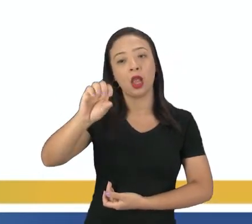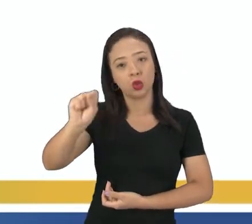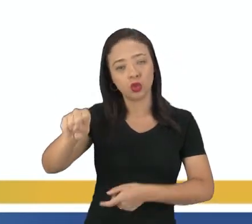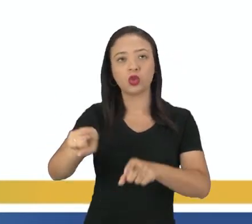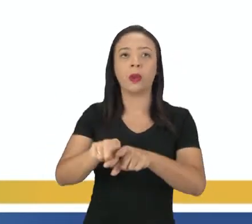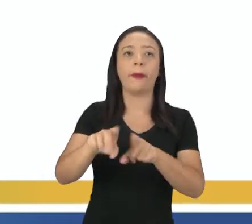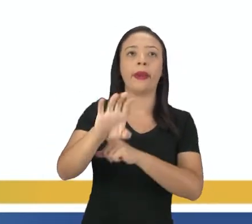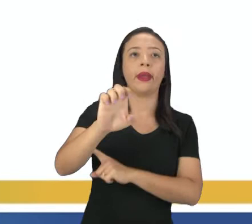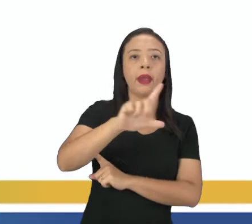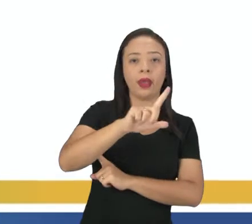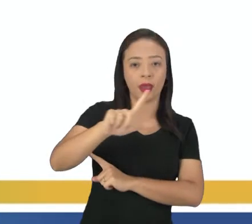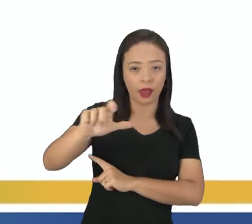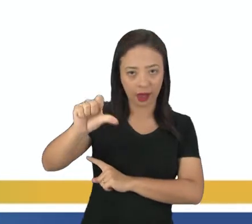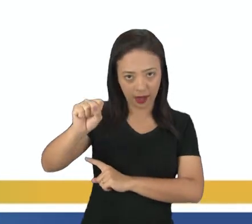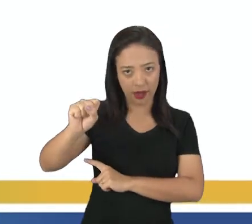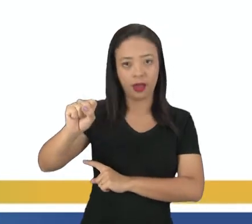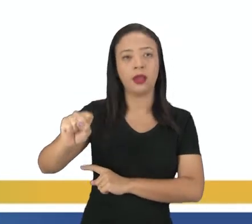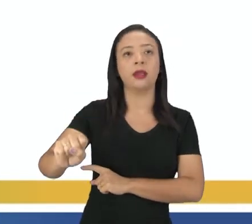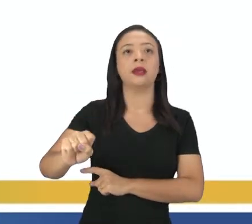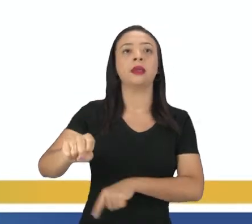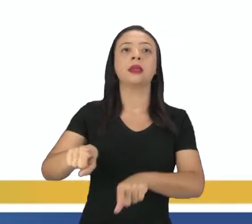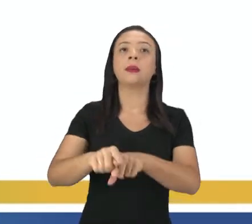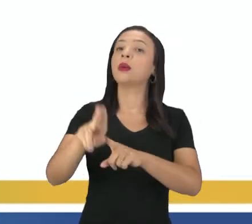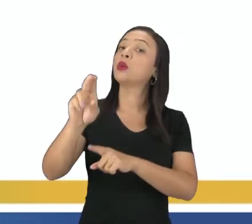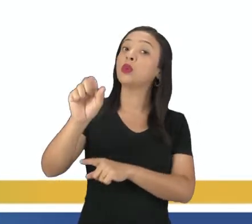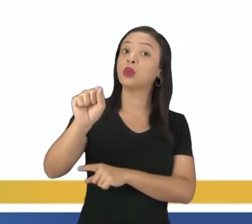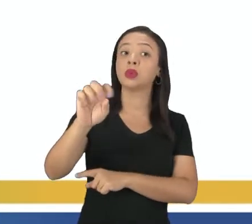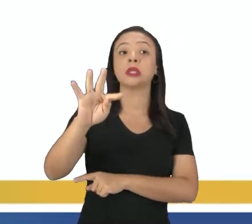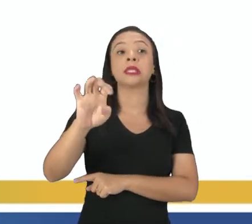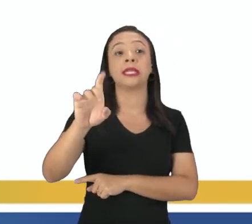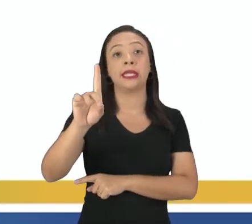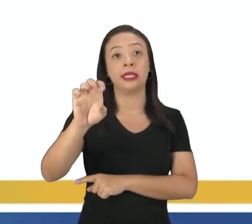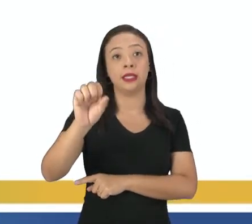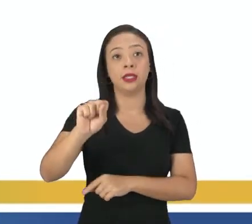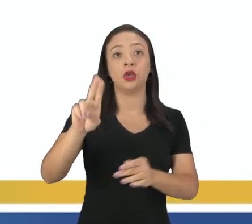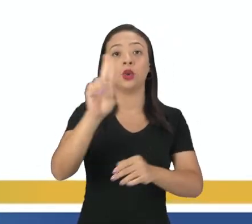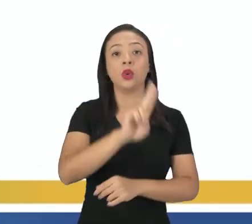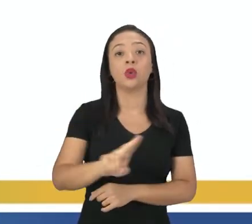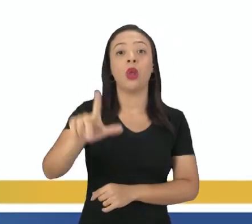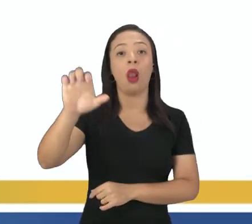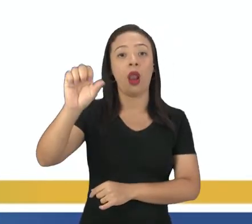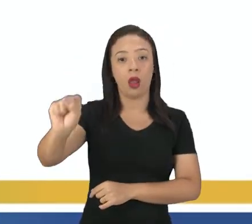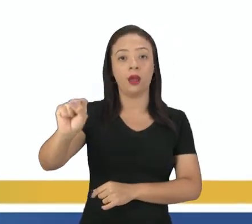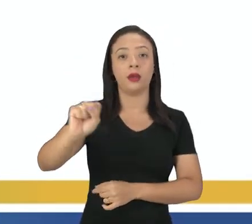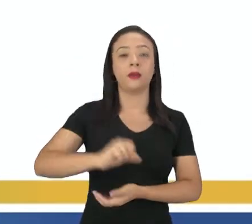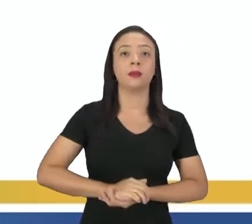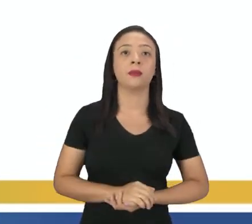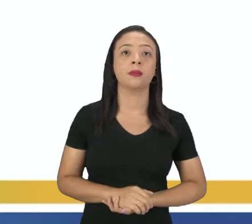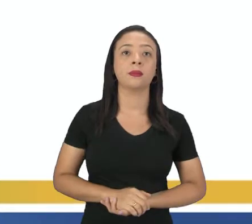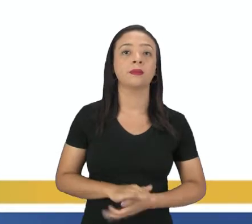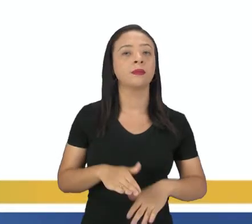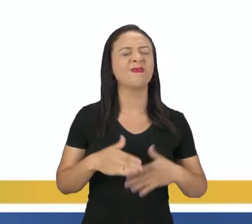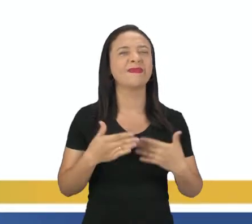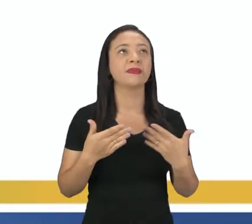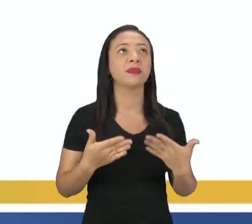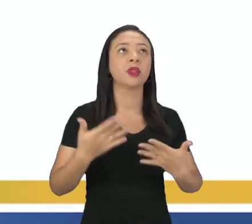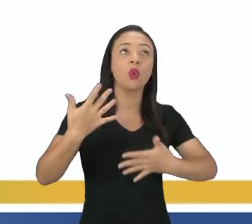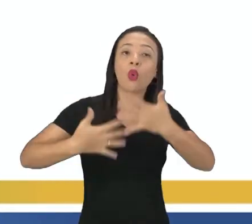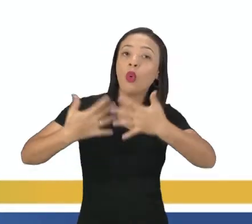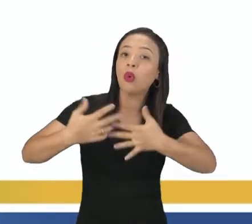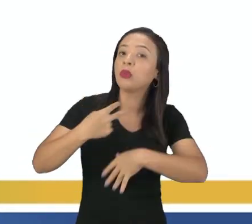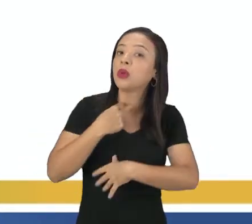e vocês, que em espanhol é eles, elas e ustedes, eu uso les, tá, pessoal? Então, não